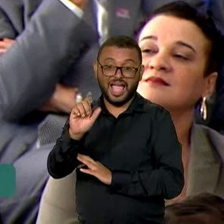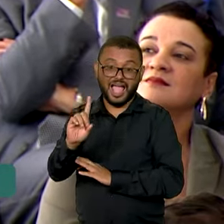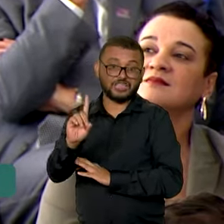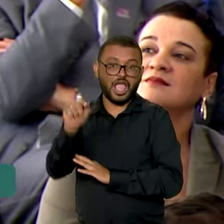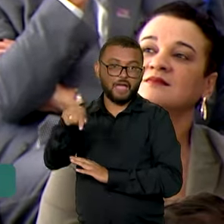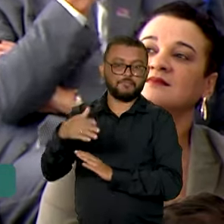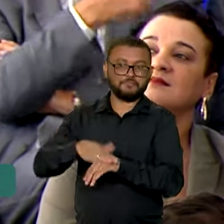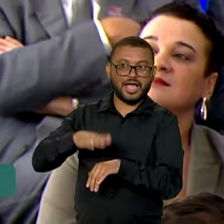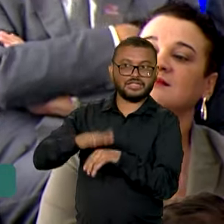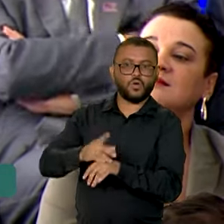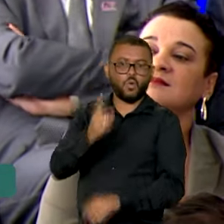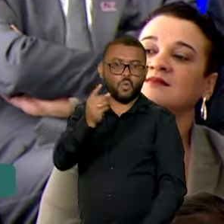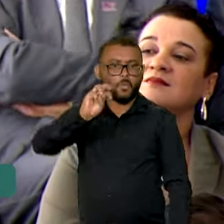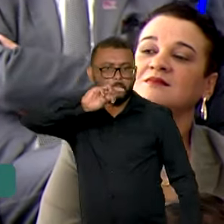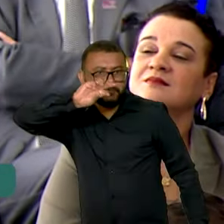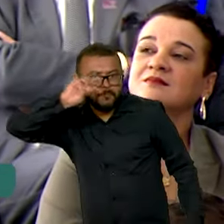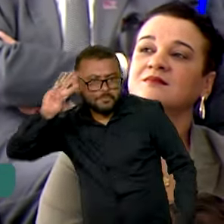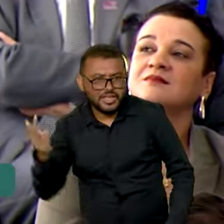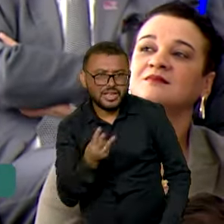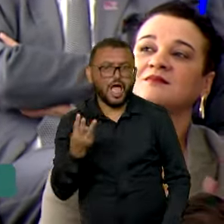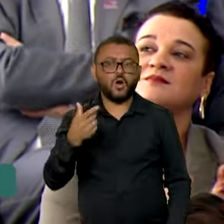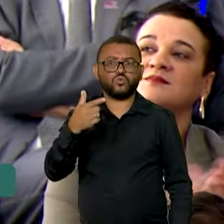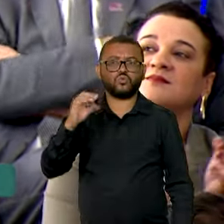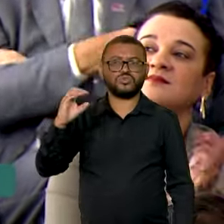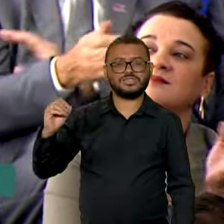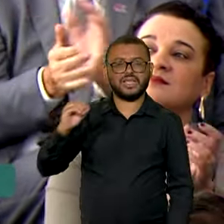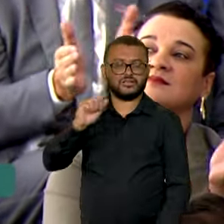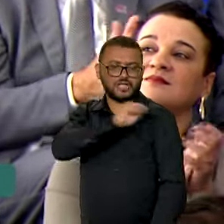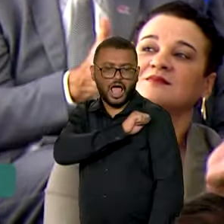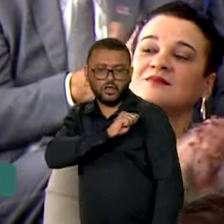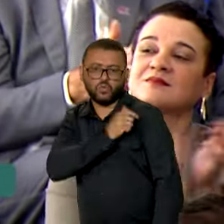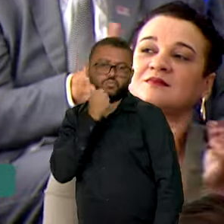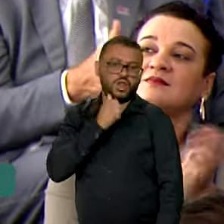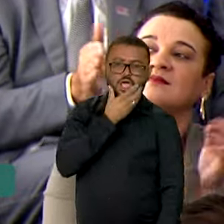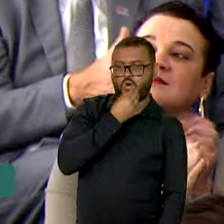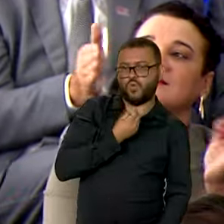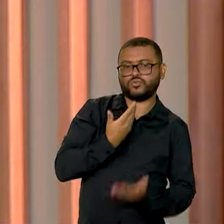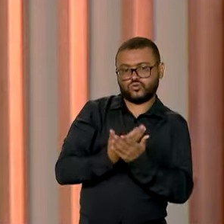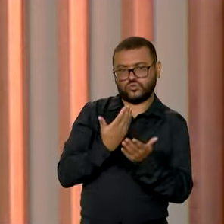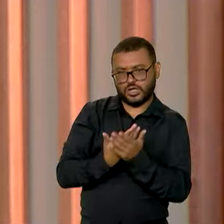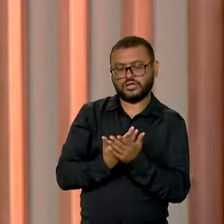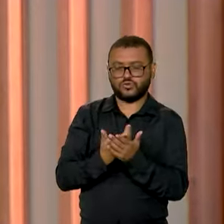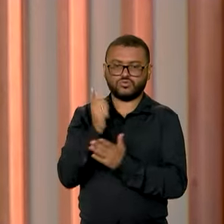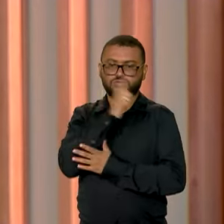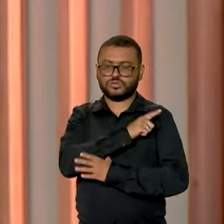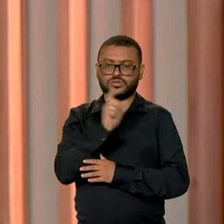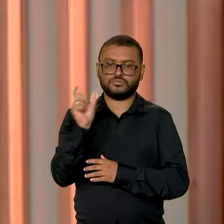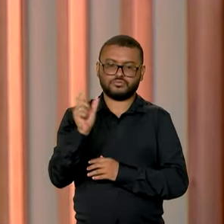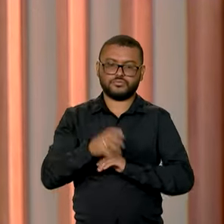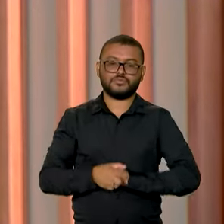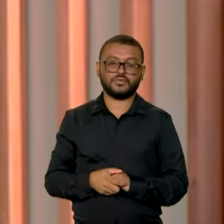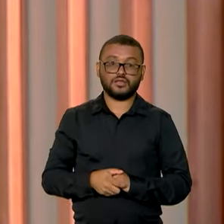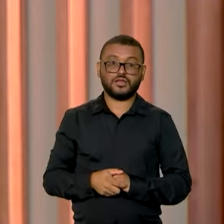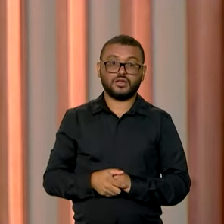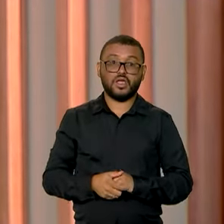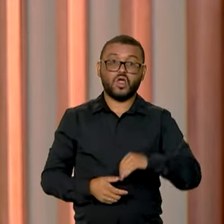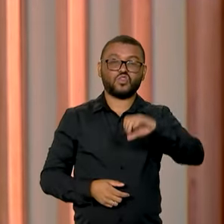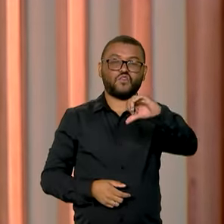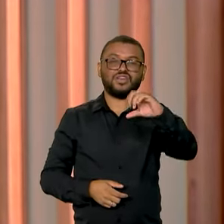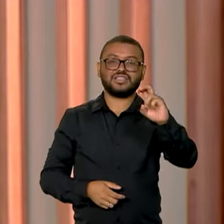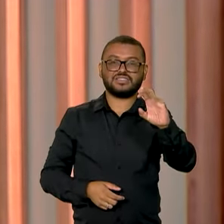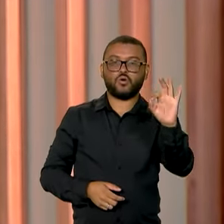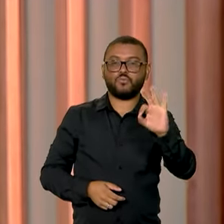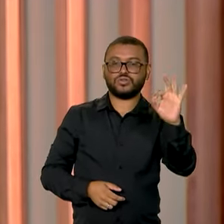parece que, mais 1 milhão e 200 mil meninos e meninas no Pé de Meia. E 95